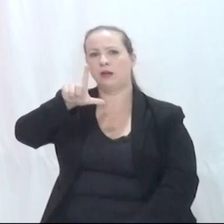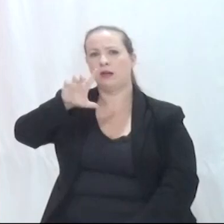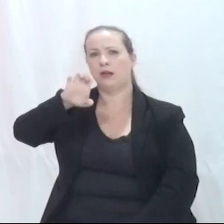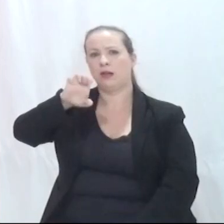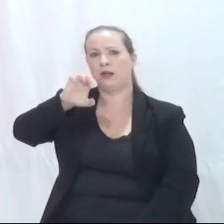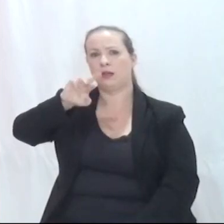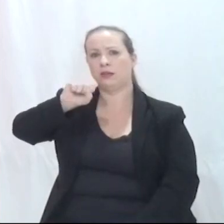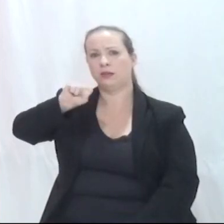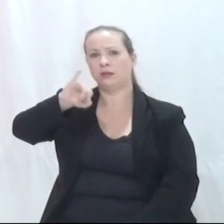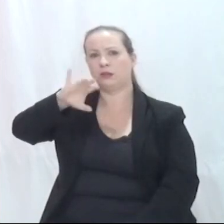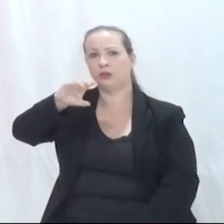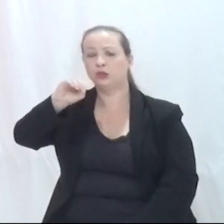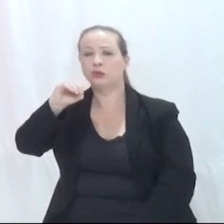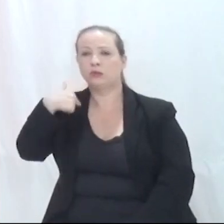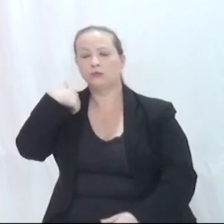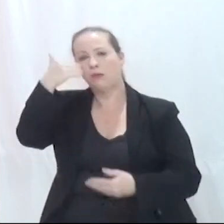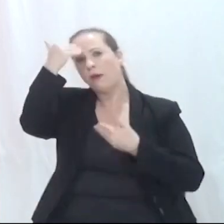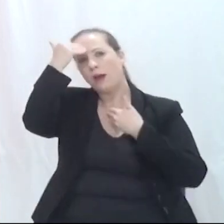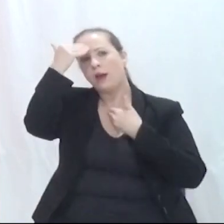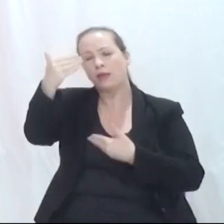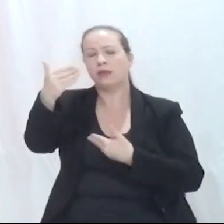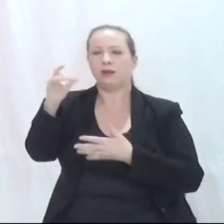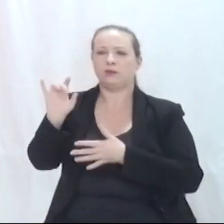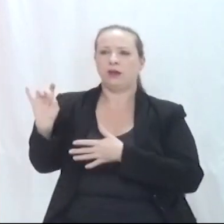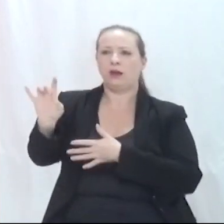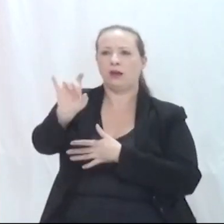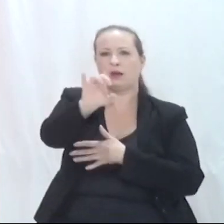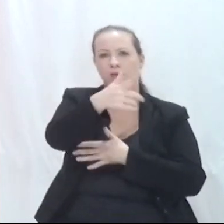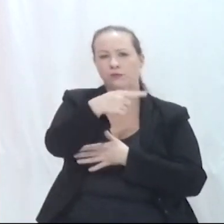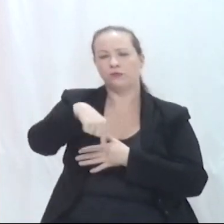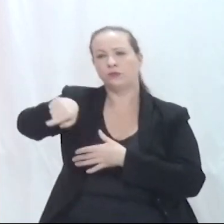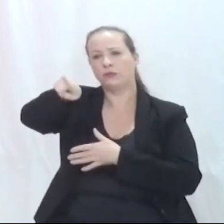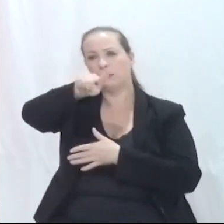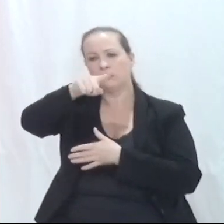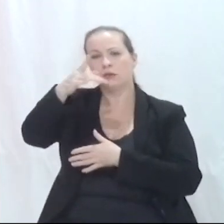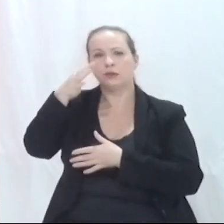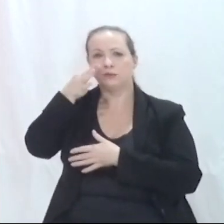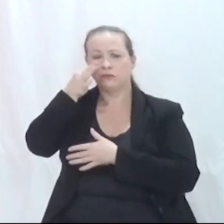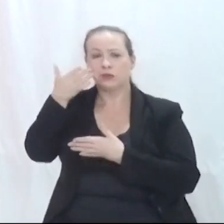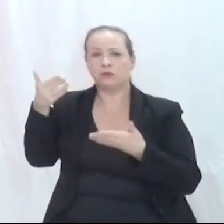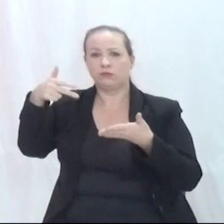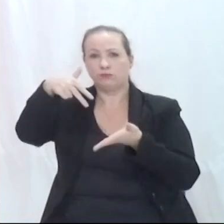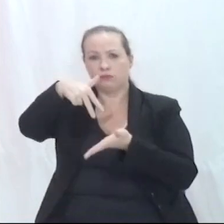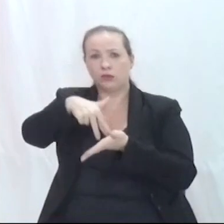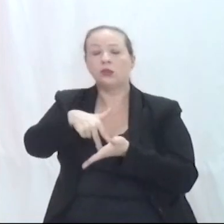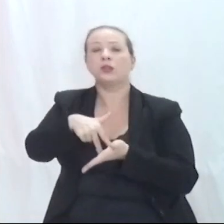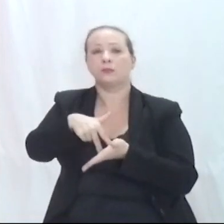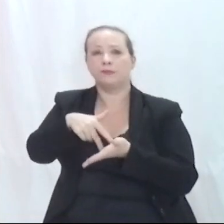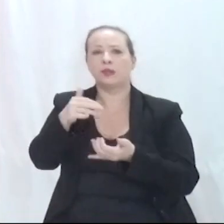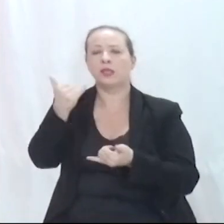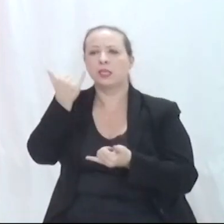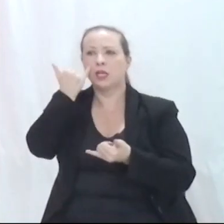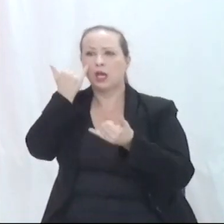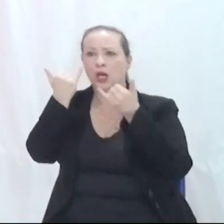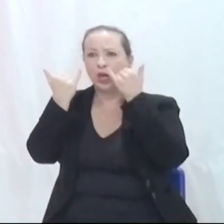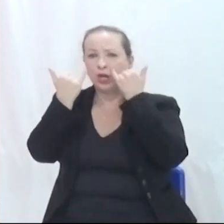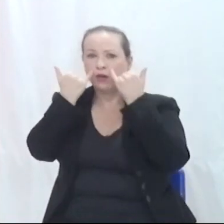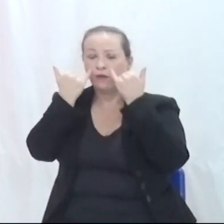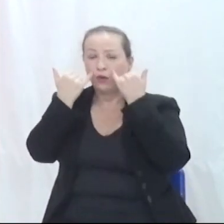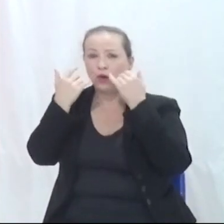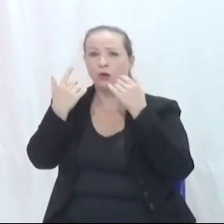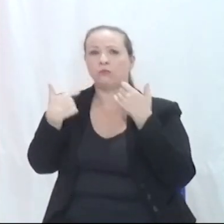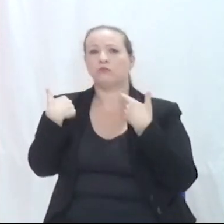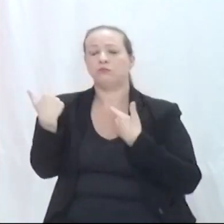agradeço a cada um dos senhores e senhoras pela presença, pela participação. informo que o resultado dessa audiência pública